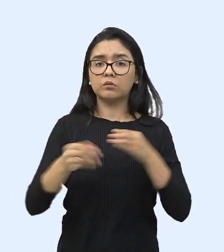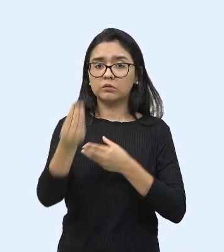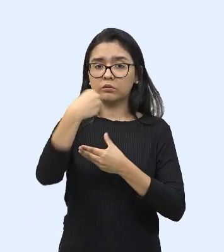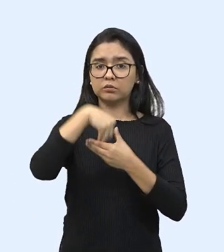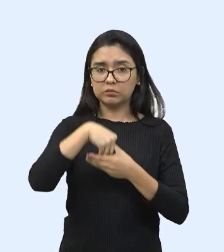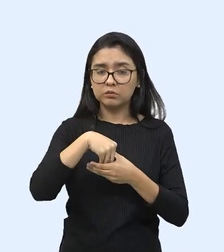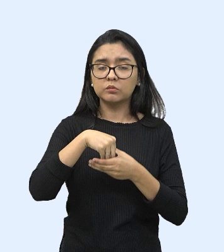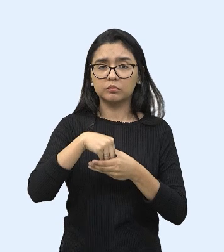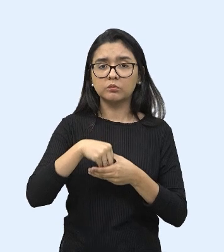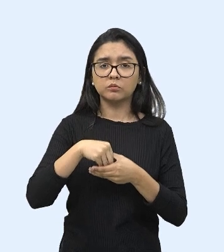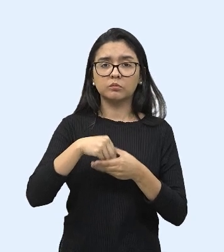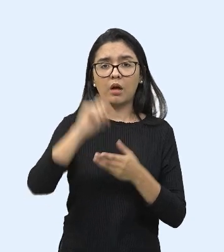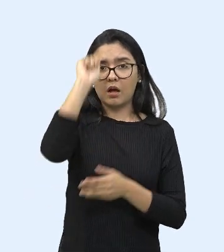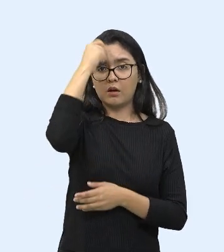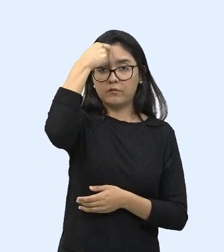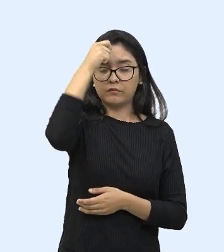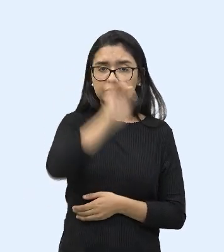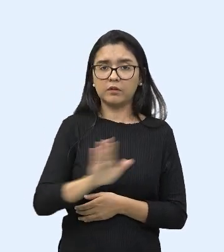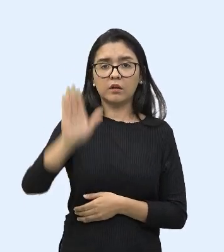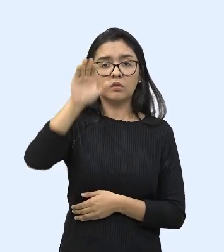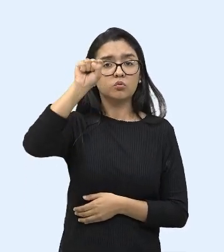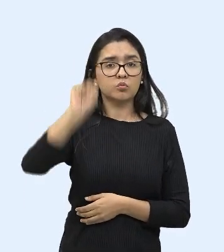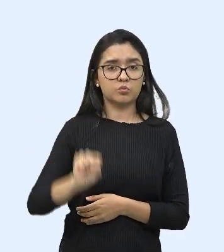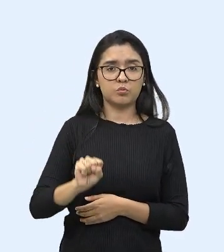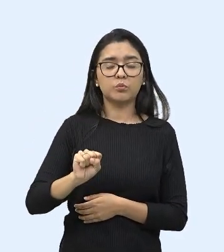ainda do continente africano, na África do Sul,